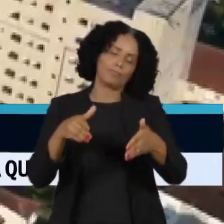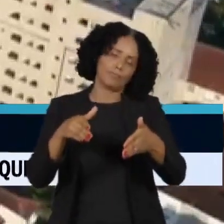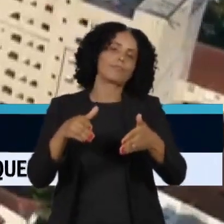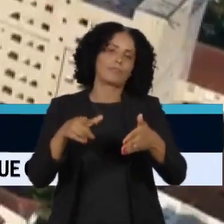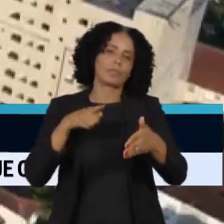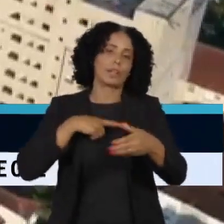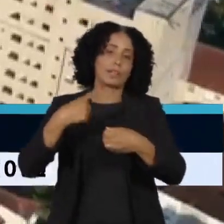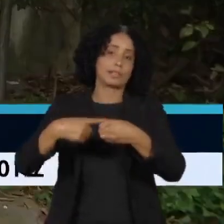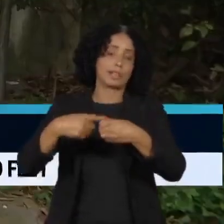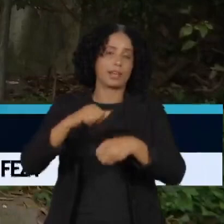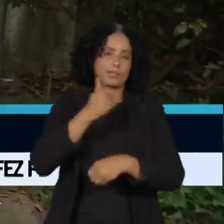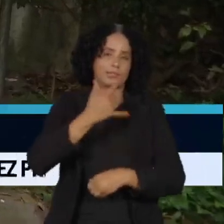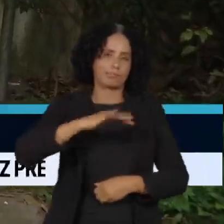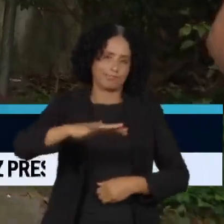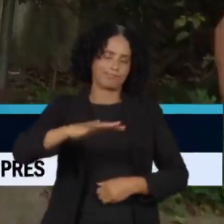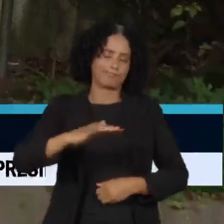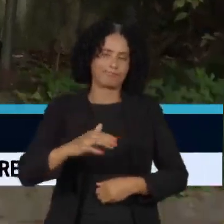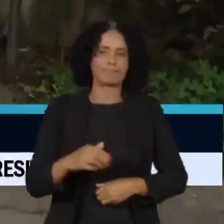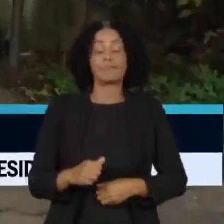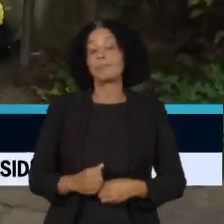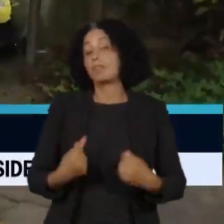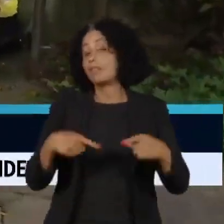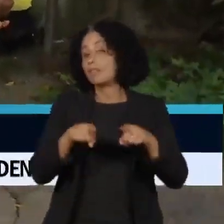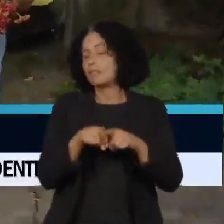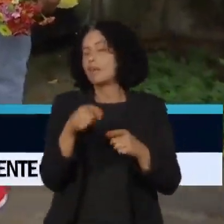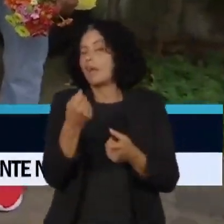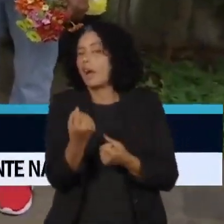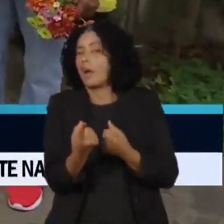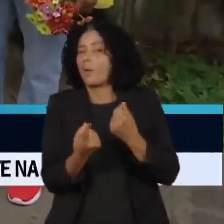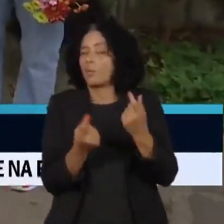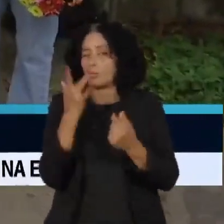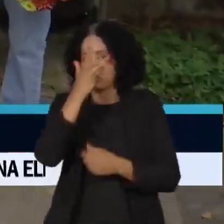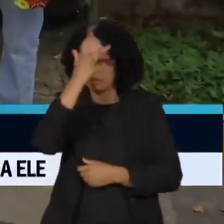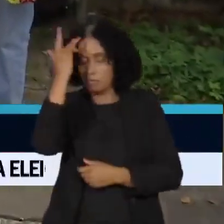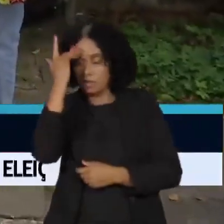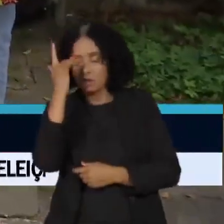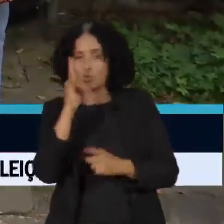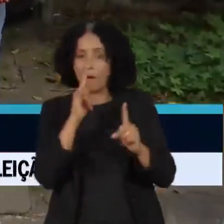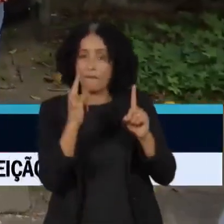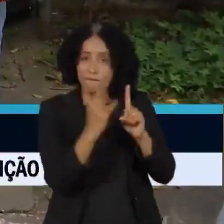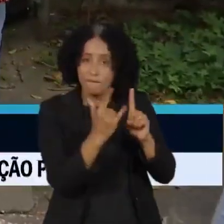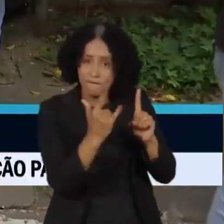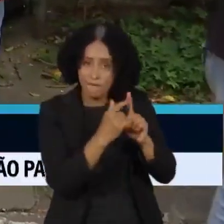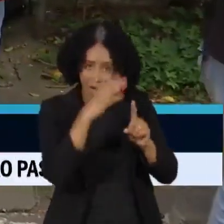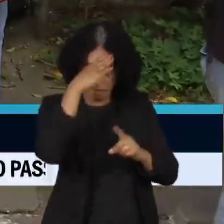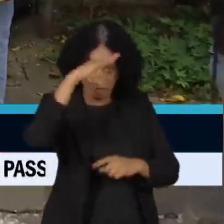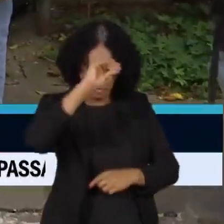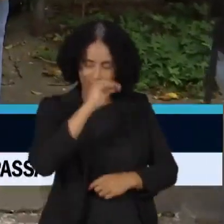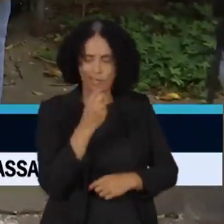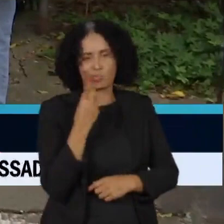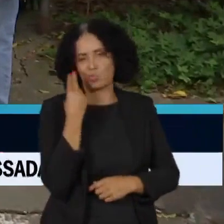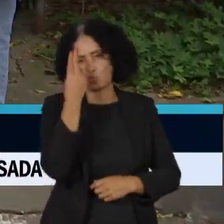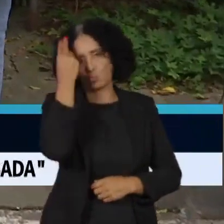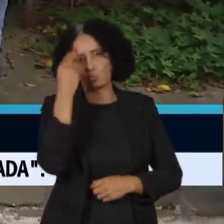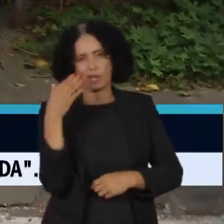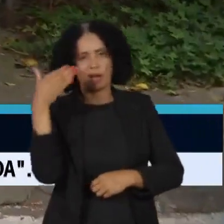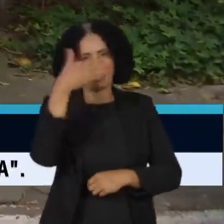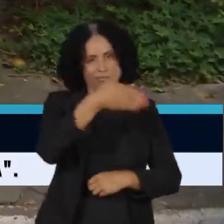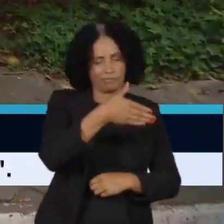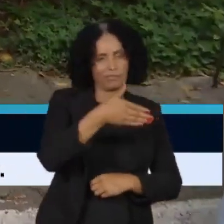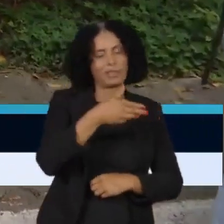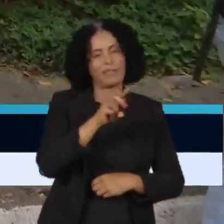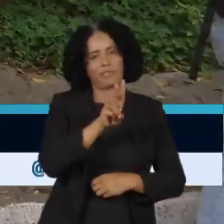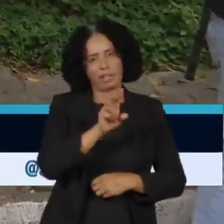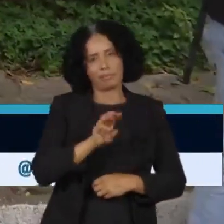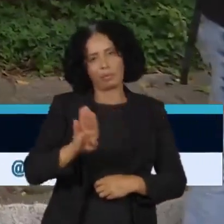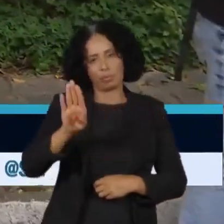coração de Pelé. Alguns fãs do Pelé, que não vão poder ir até o velório lá na Vila Belmiro, vieram para a